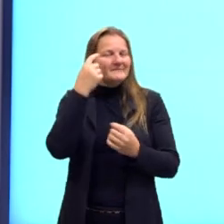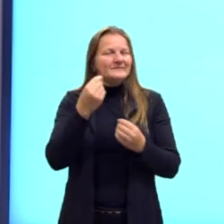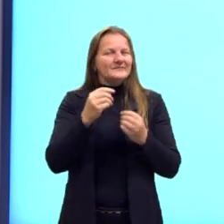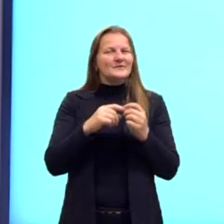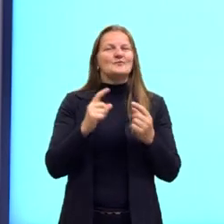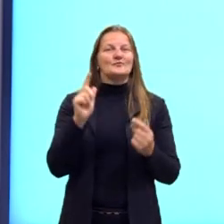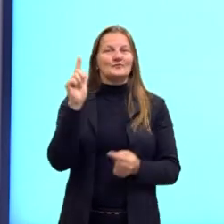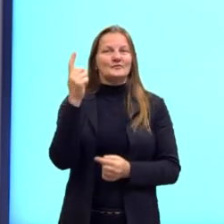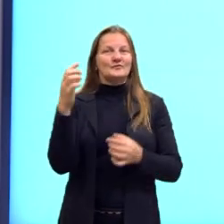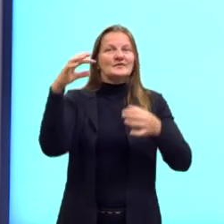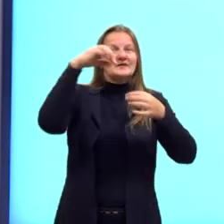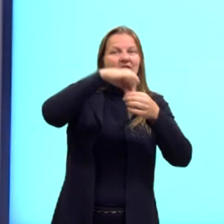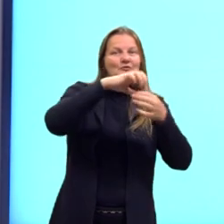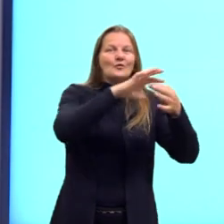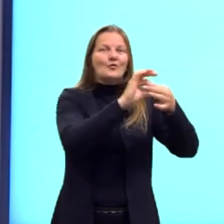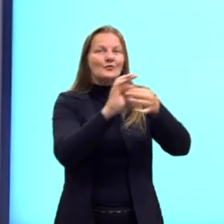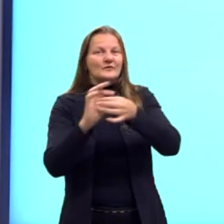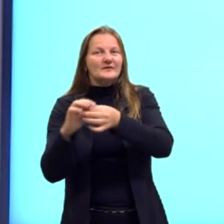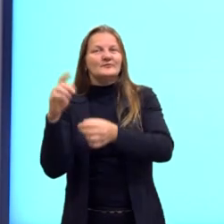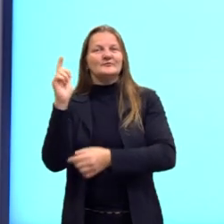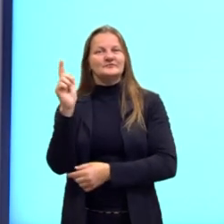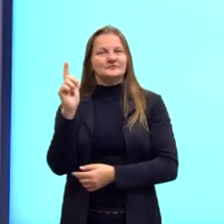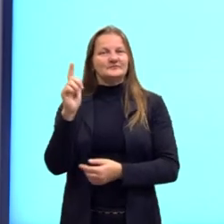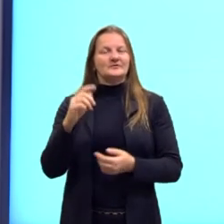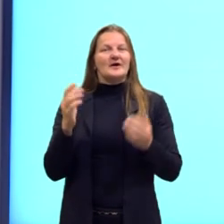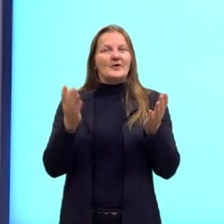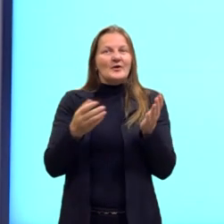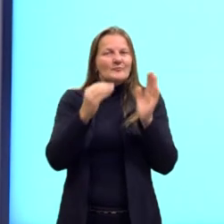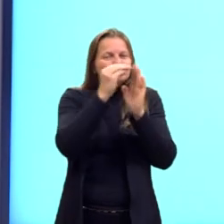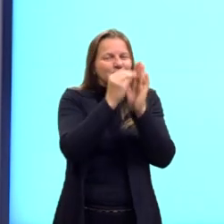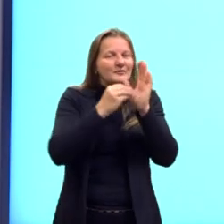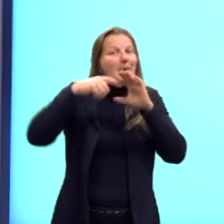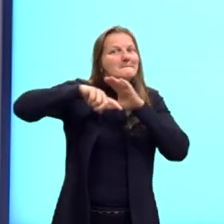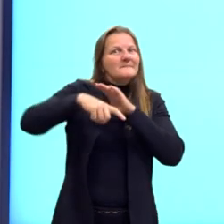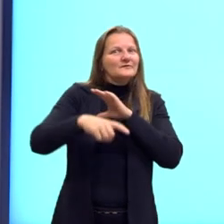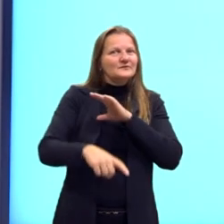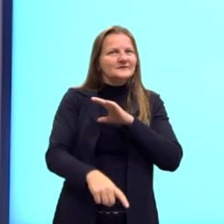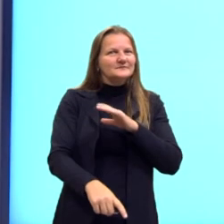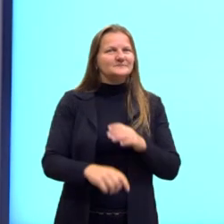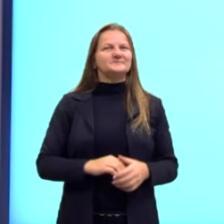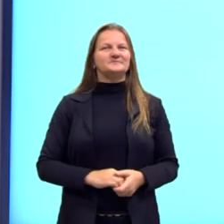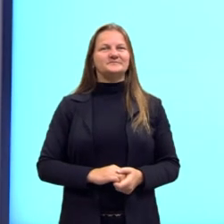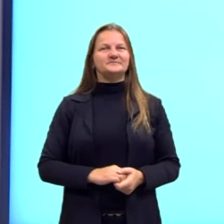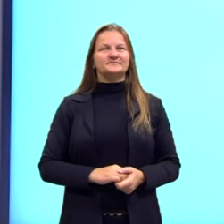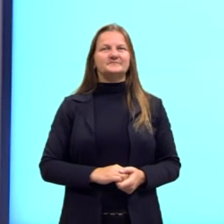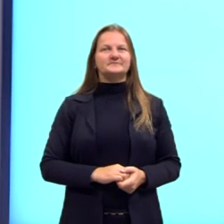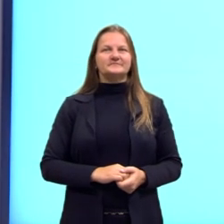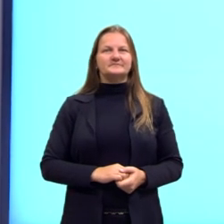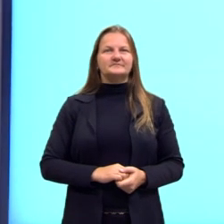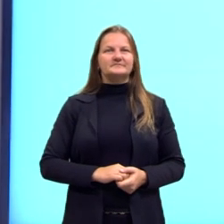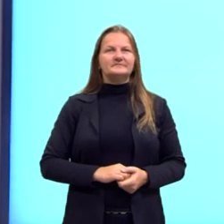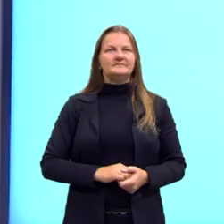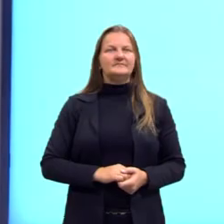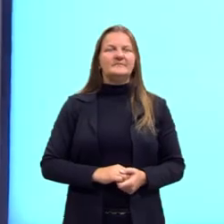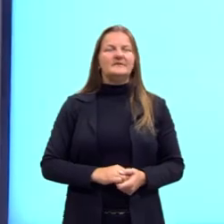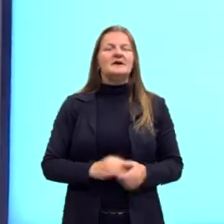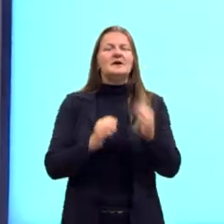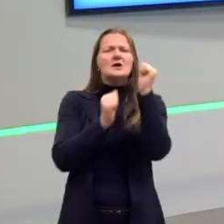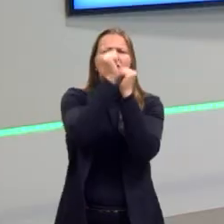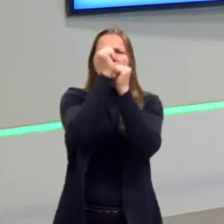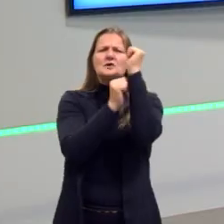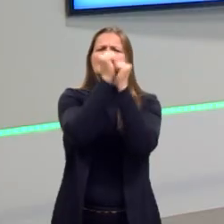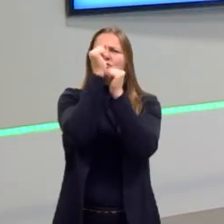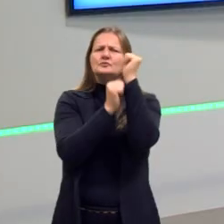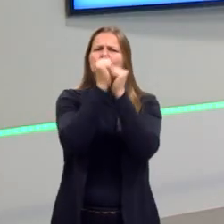conhecimento que nós vamos adquirir agora na aula. Olha lá, a industrialização